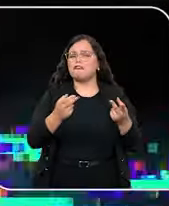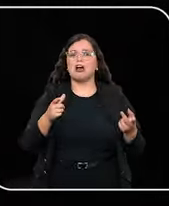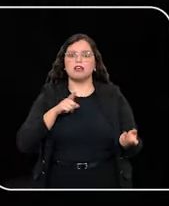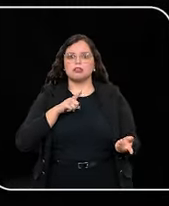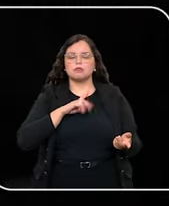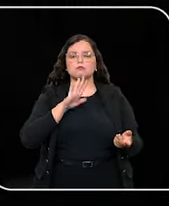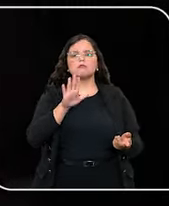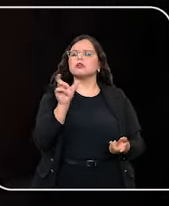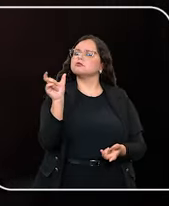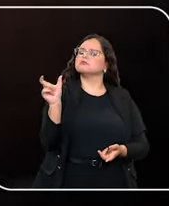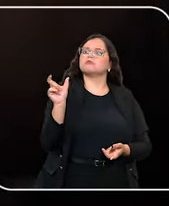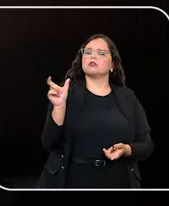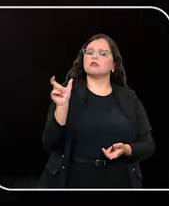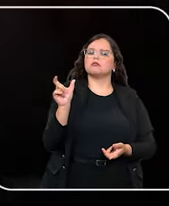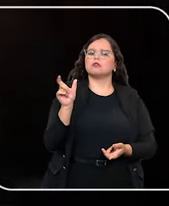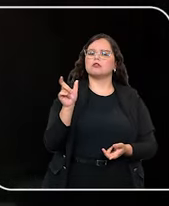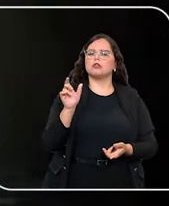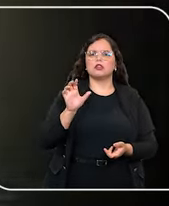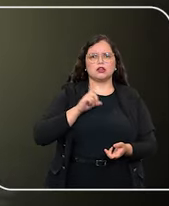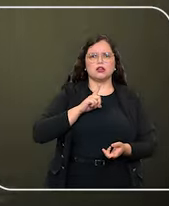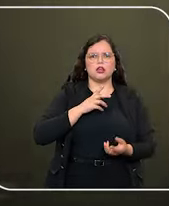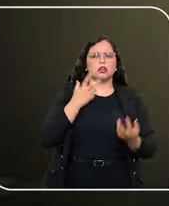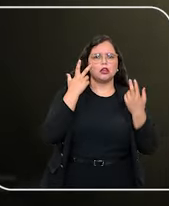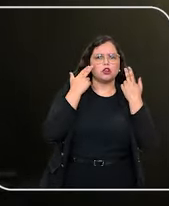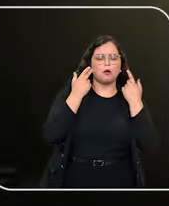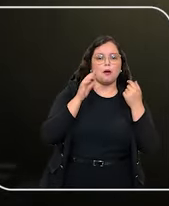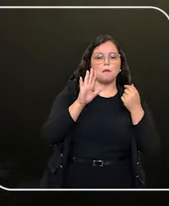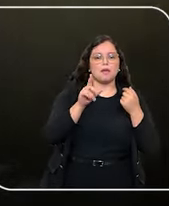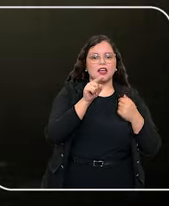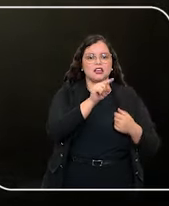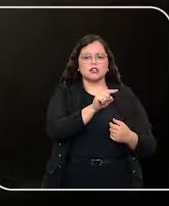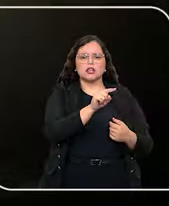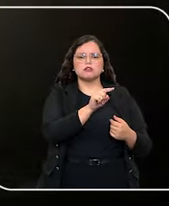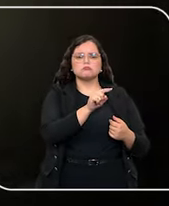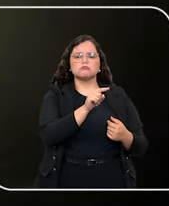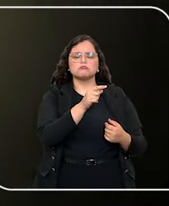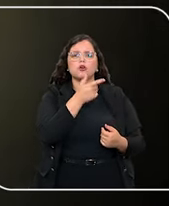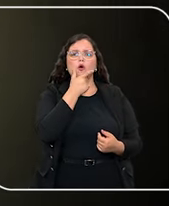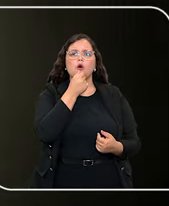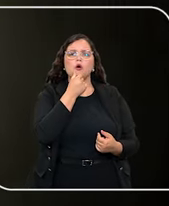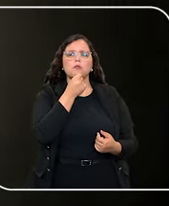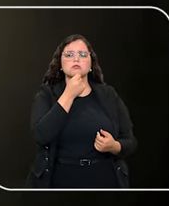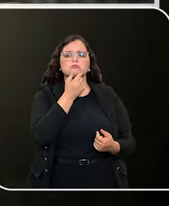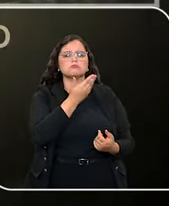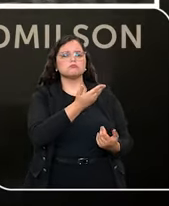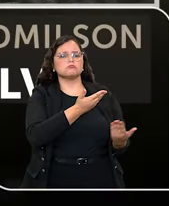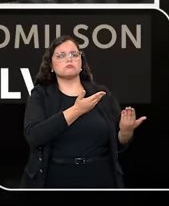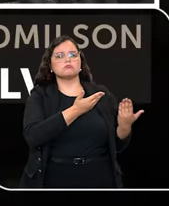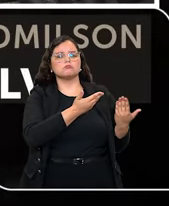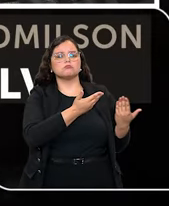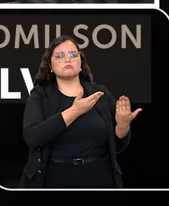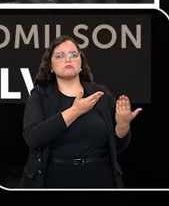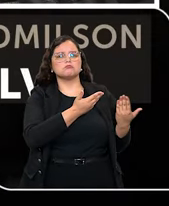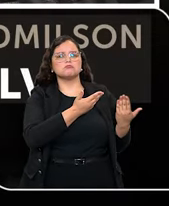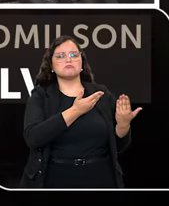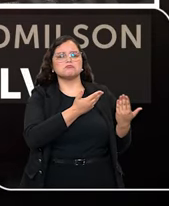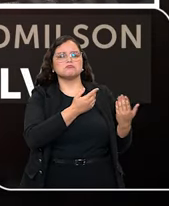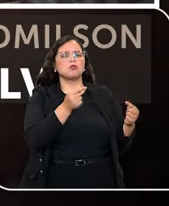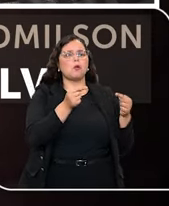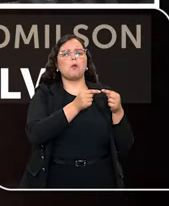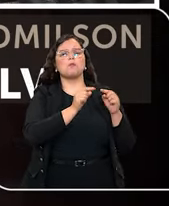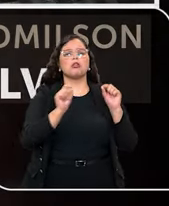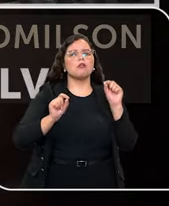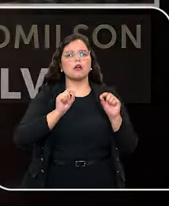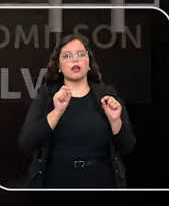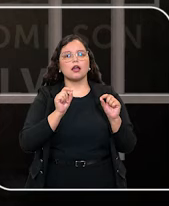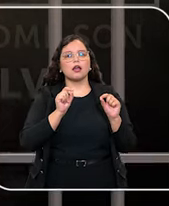Mas além do sobrenome, o que Robert Medeiros da Silva Santos, Silvio José da Silva Marques e Carlos Edmilson da Silva tem em comum.